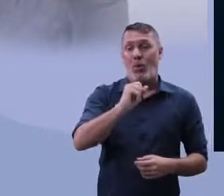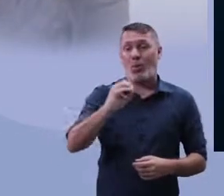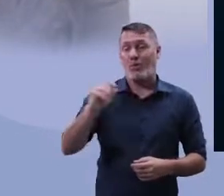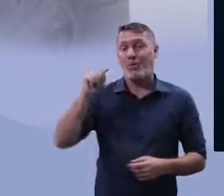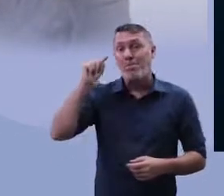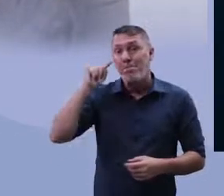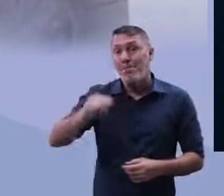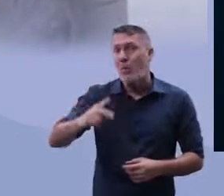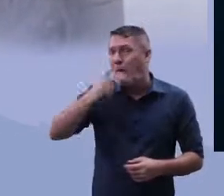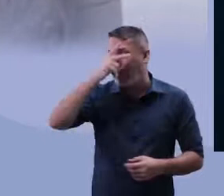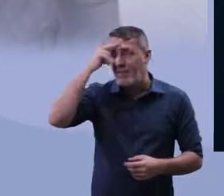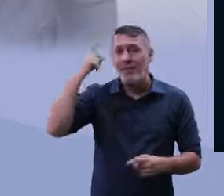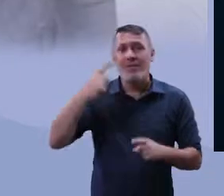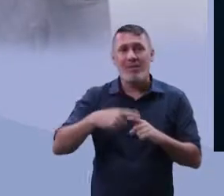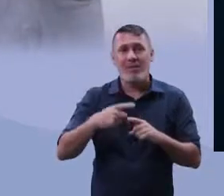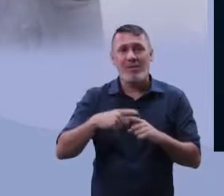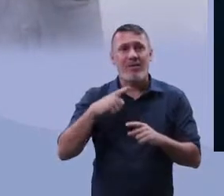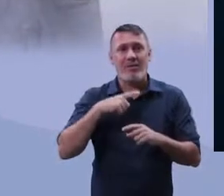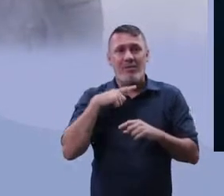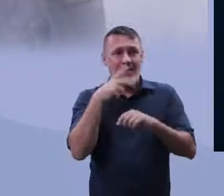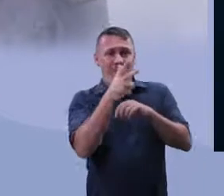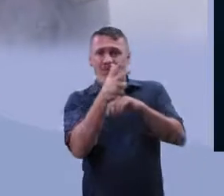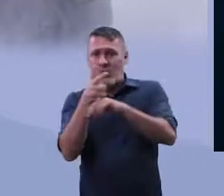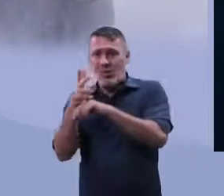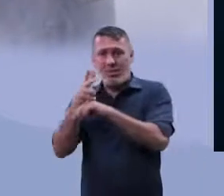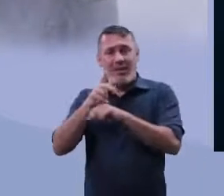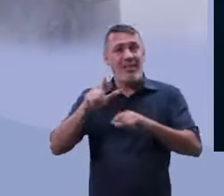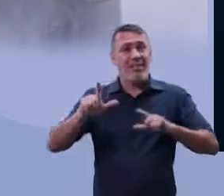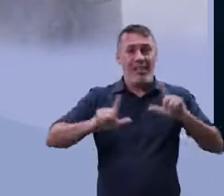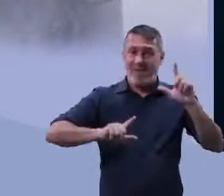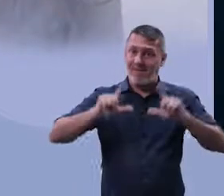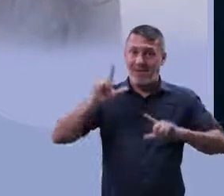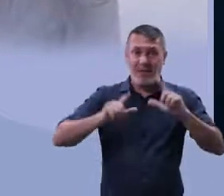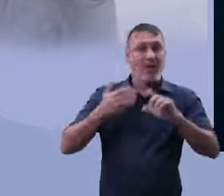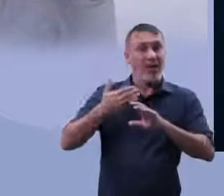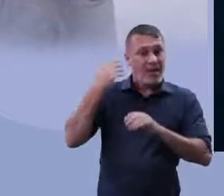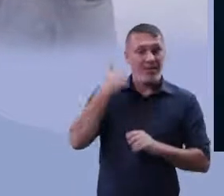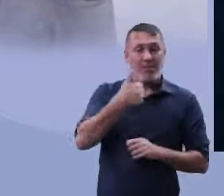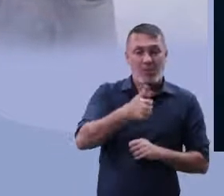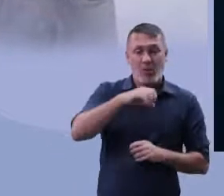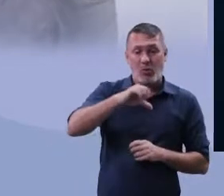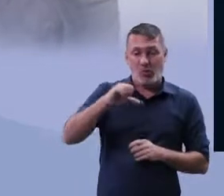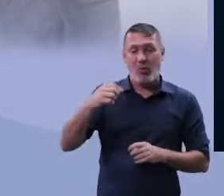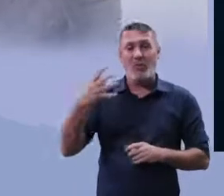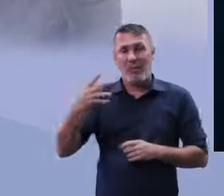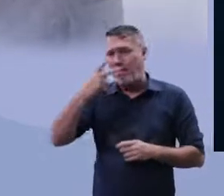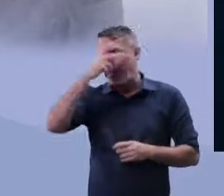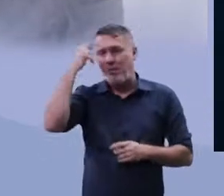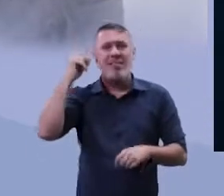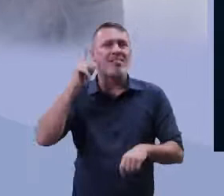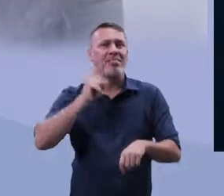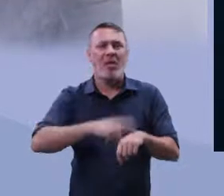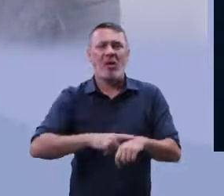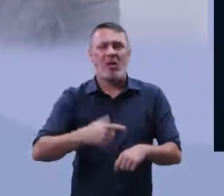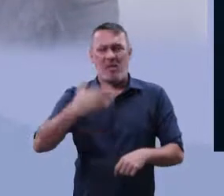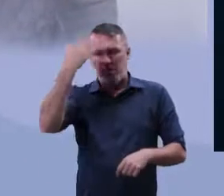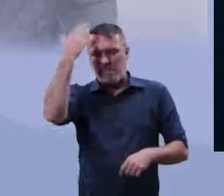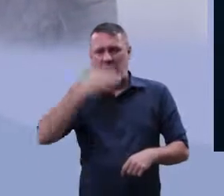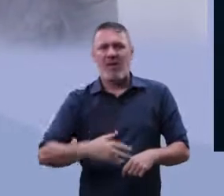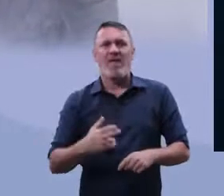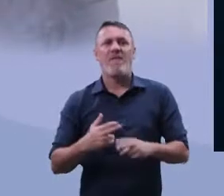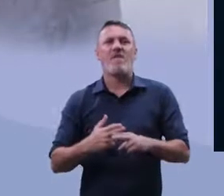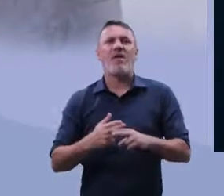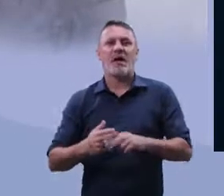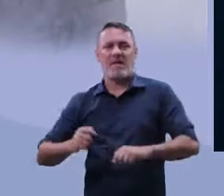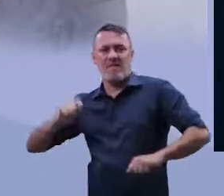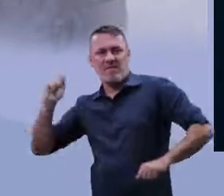as cenas são aterradoras, porque isso foi filmado pelas redes de televisão. Estamos falando de 1994, quatro pessoas sendo cortadas ao meio por